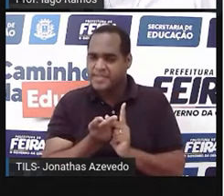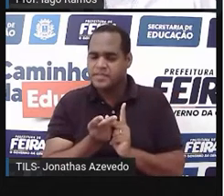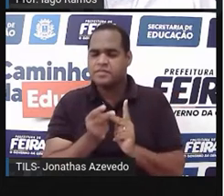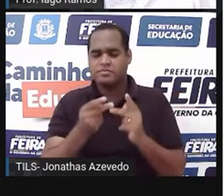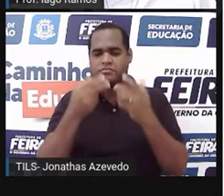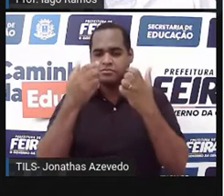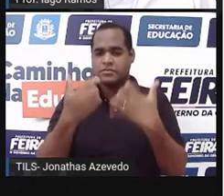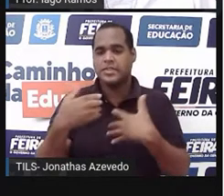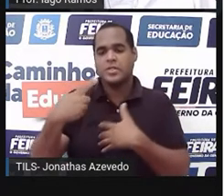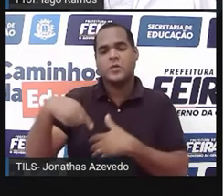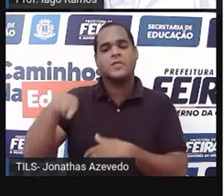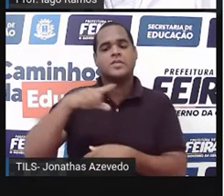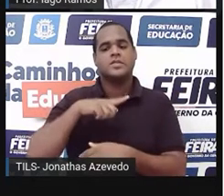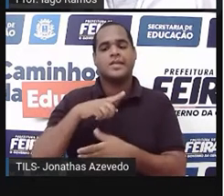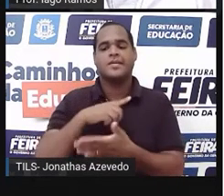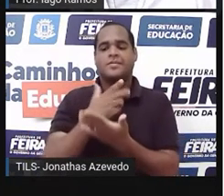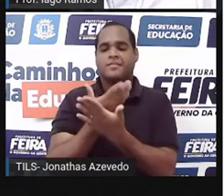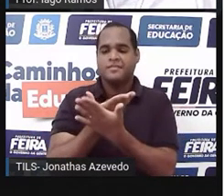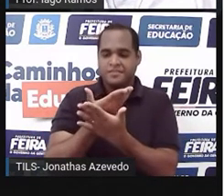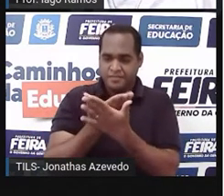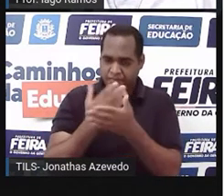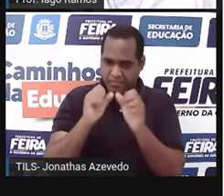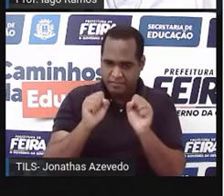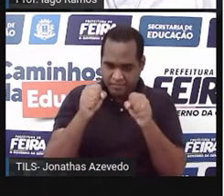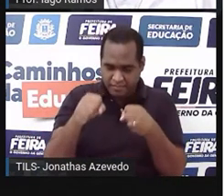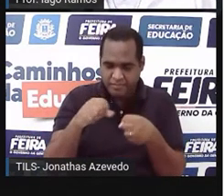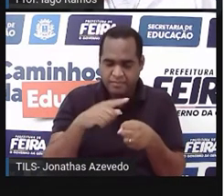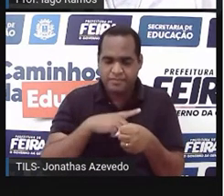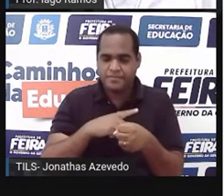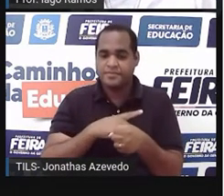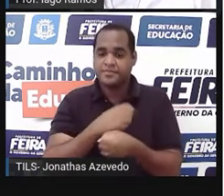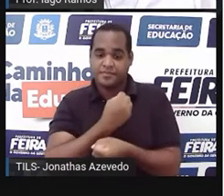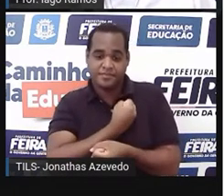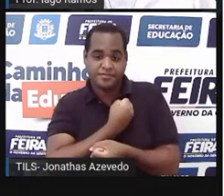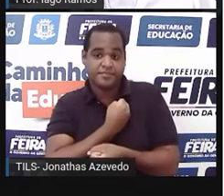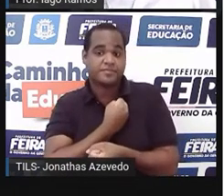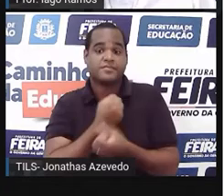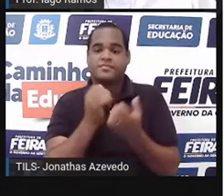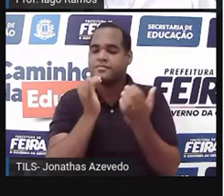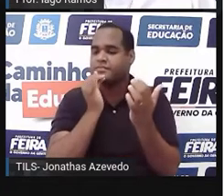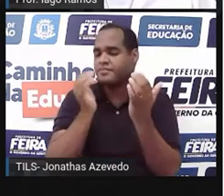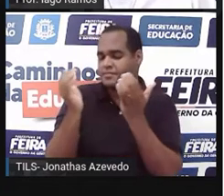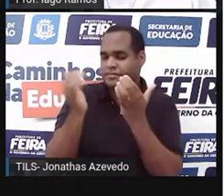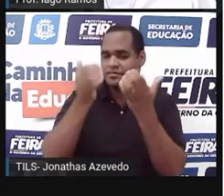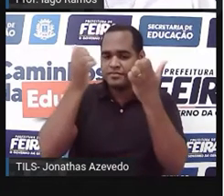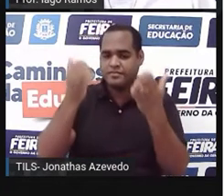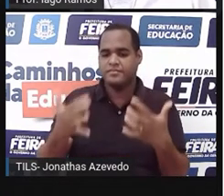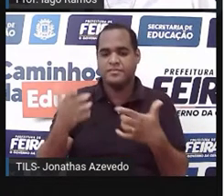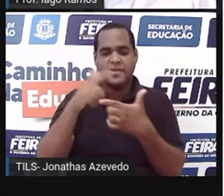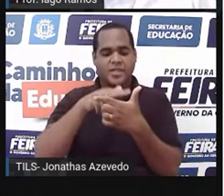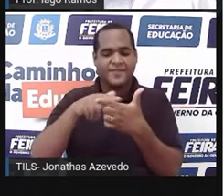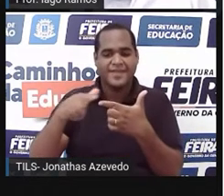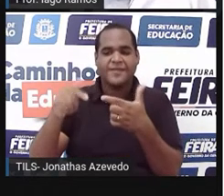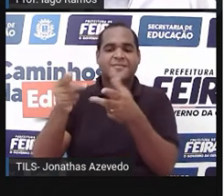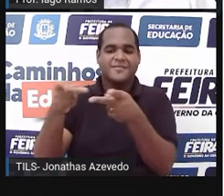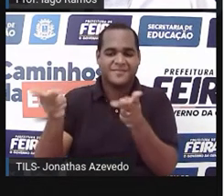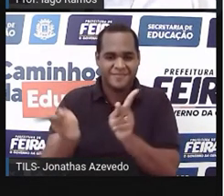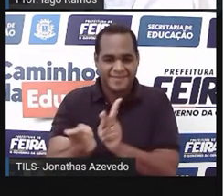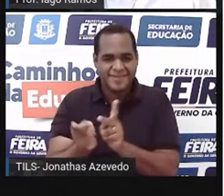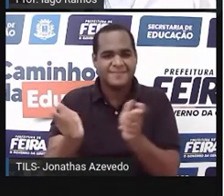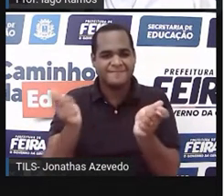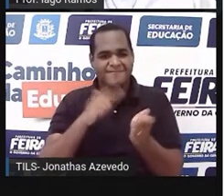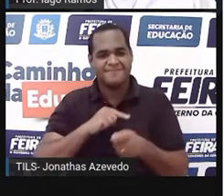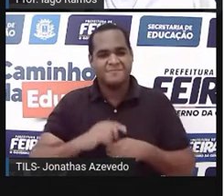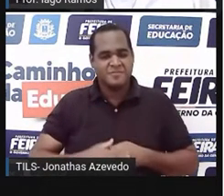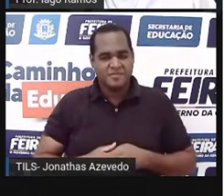quando a gente estuda esse tipo de número, a gente usa muito como exemplo uma situação de divisão com fatias de pizza. E é